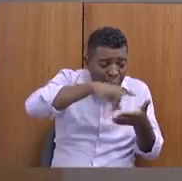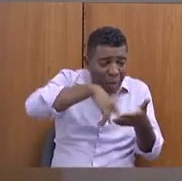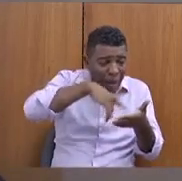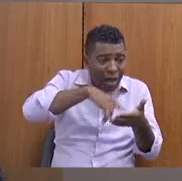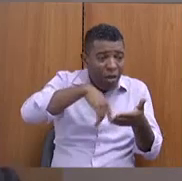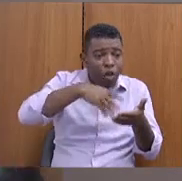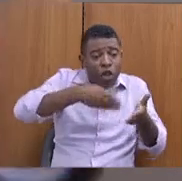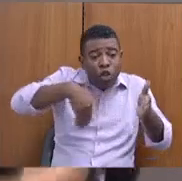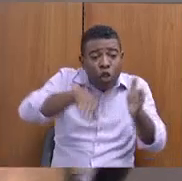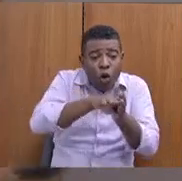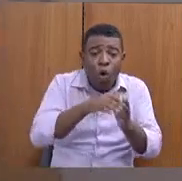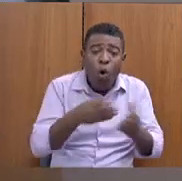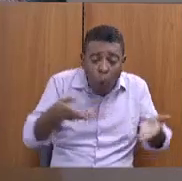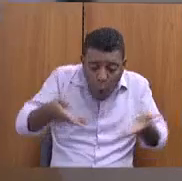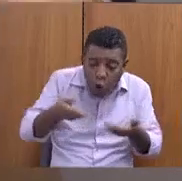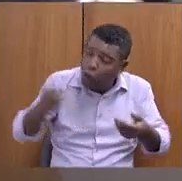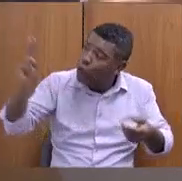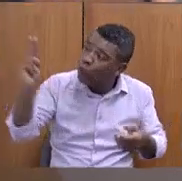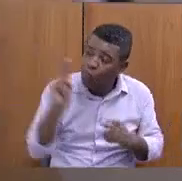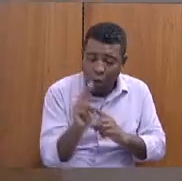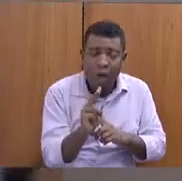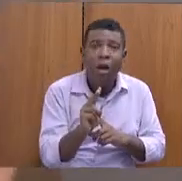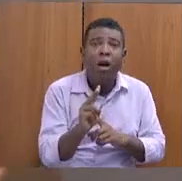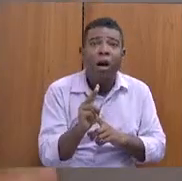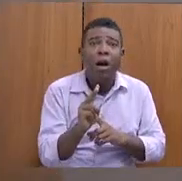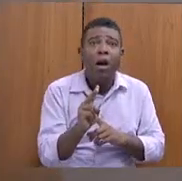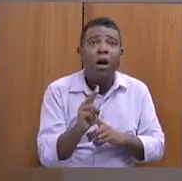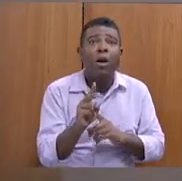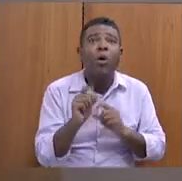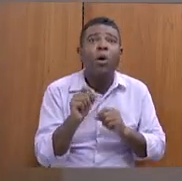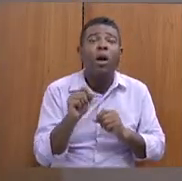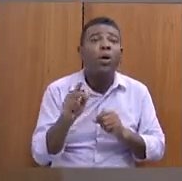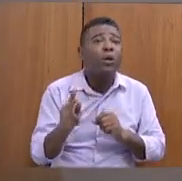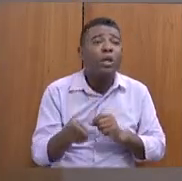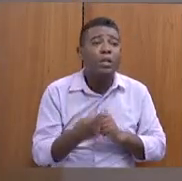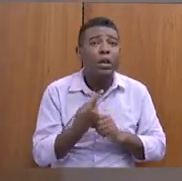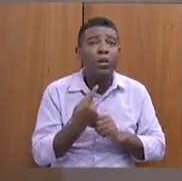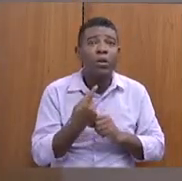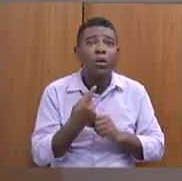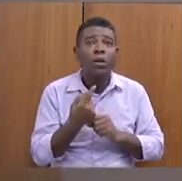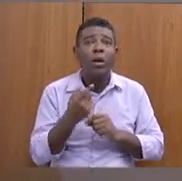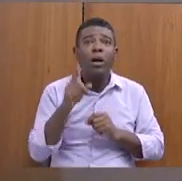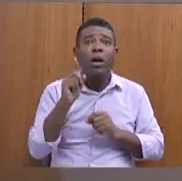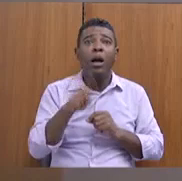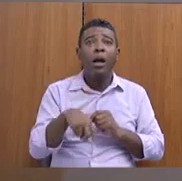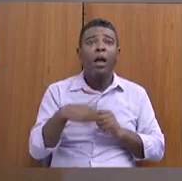Ele chora, quer vender a propriedade, quer acabar com tudo. Chama-se Cícero.